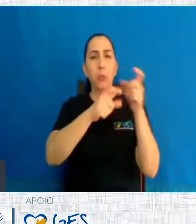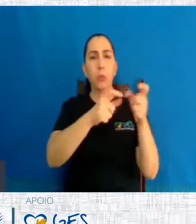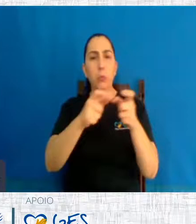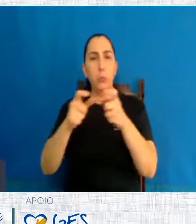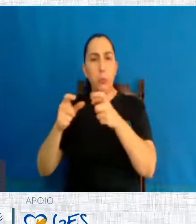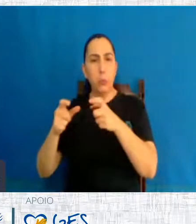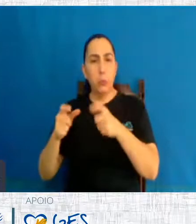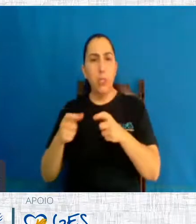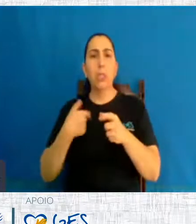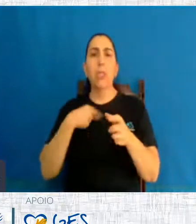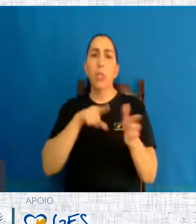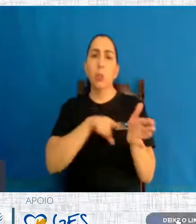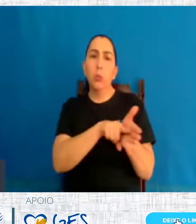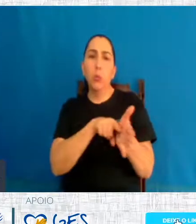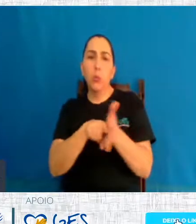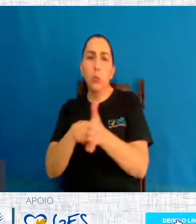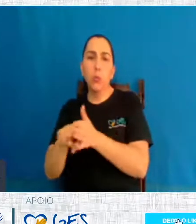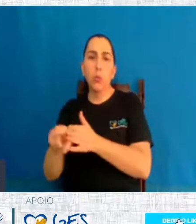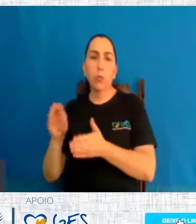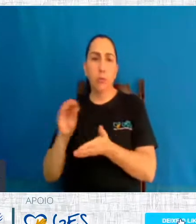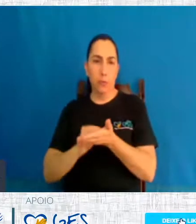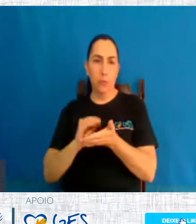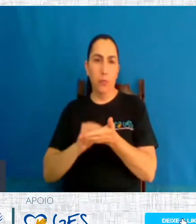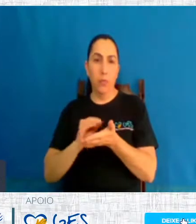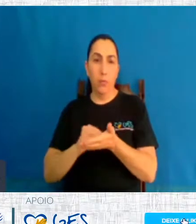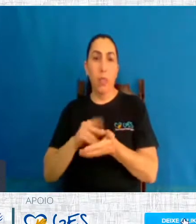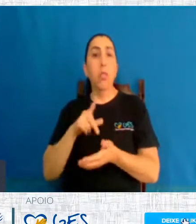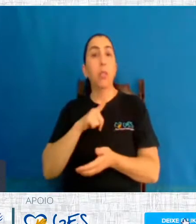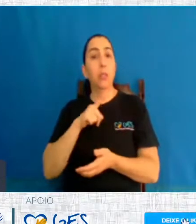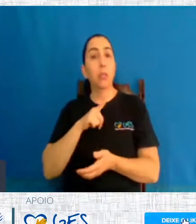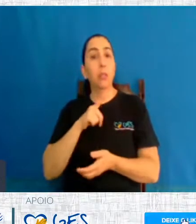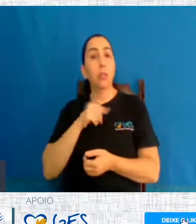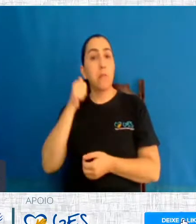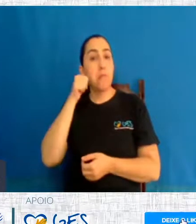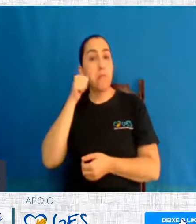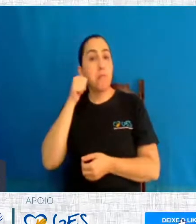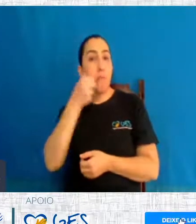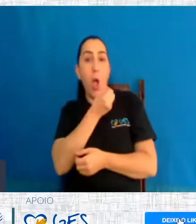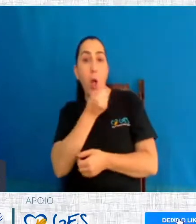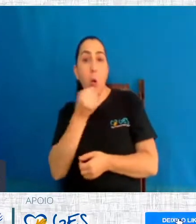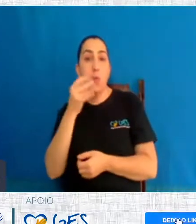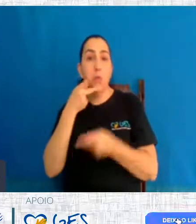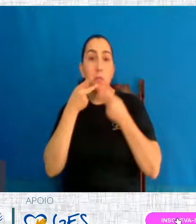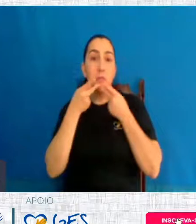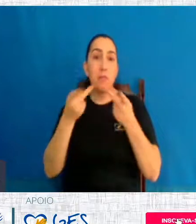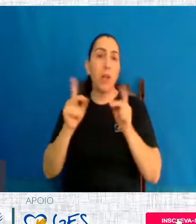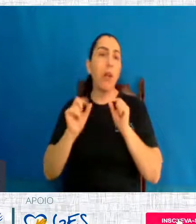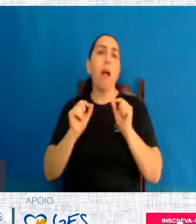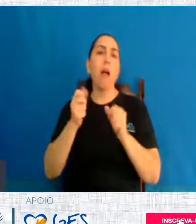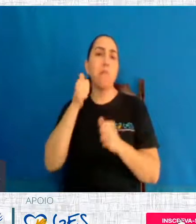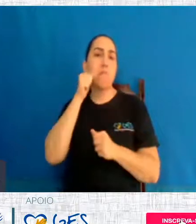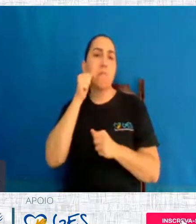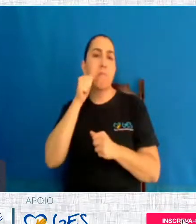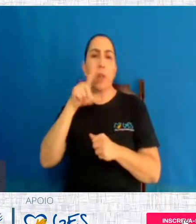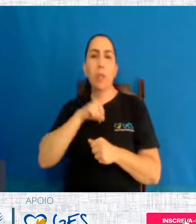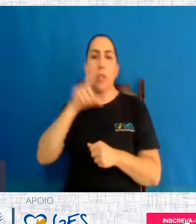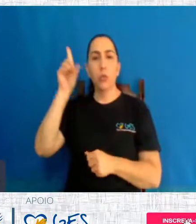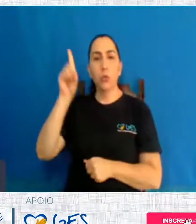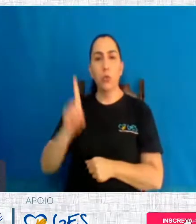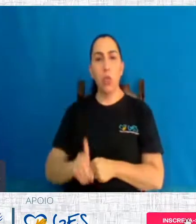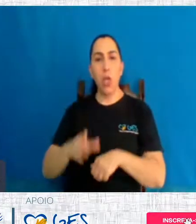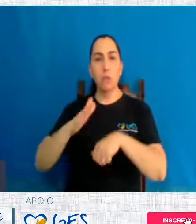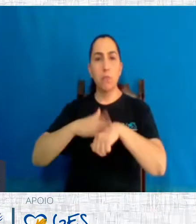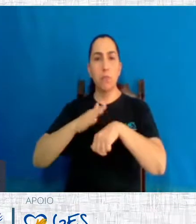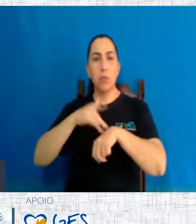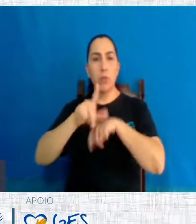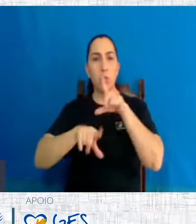eficazes, não é? E mito 5, diz que a mulher tem o direito de escolha. Quantas vezes ela não é livre para decidir,